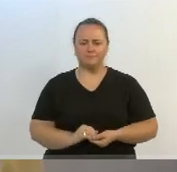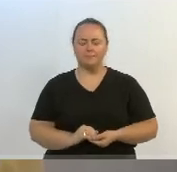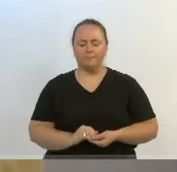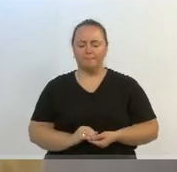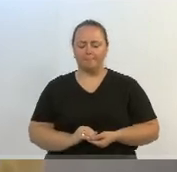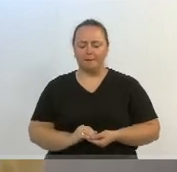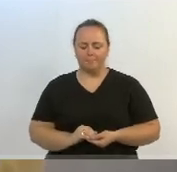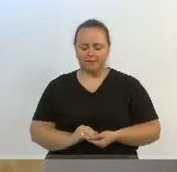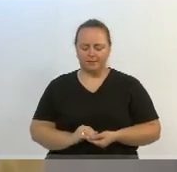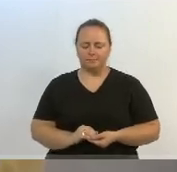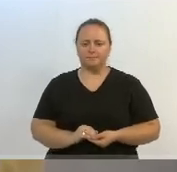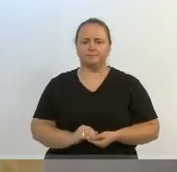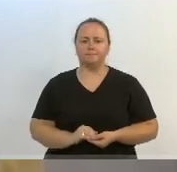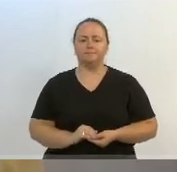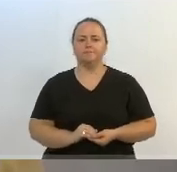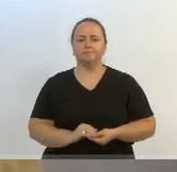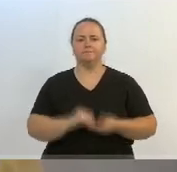vereadores, na tarde de hoje. Muito obrigado pela atenção. Tchau. Tchau.